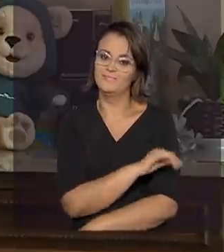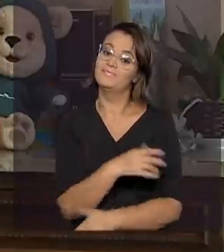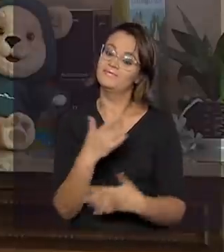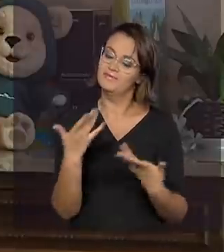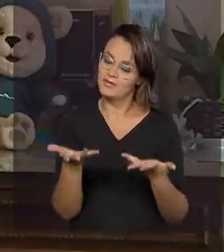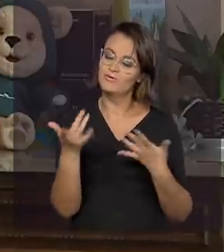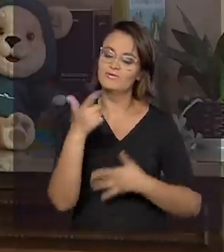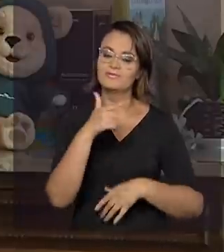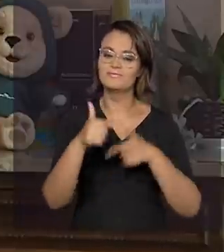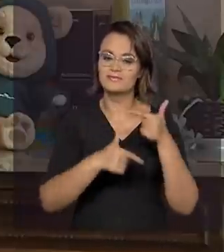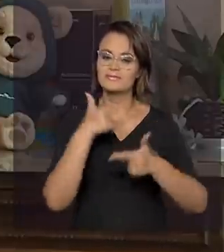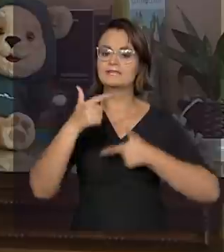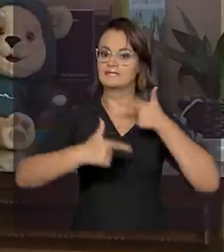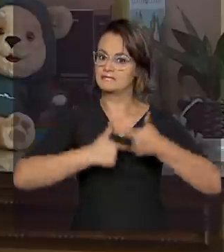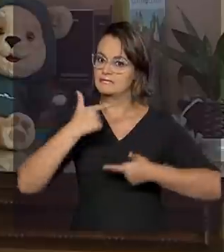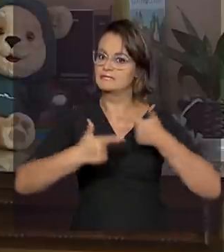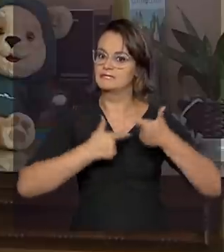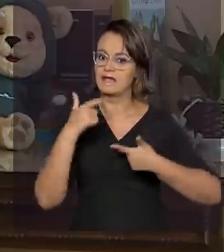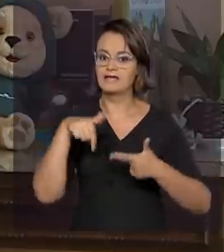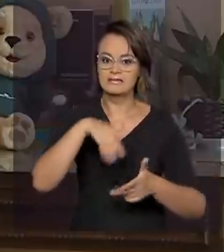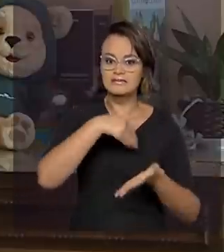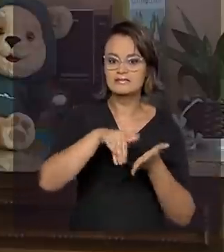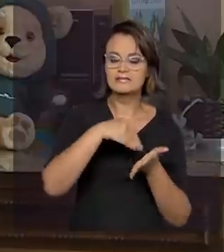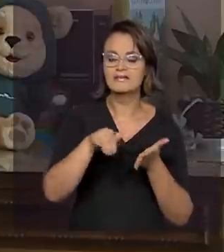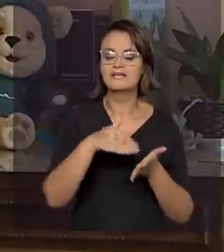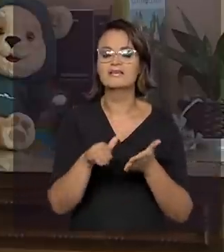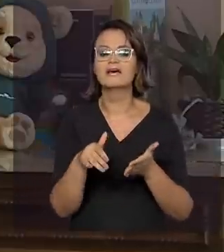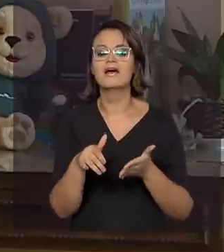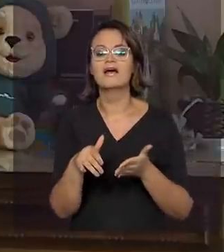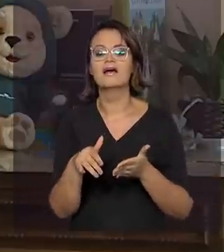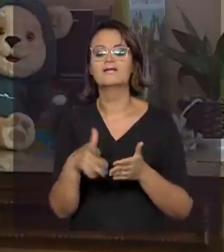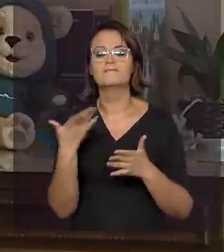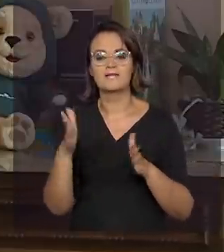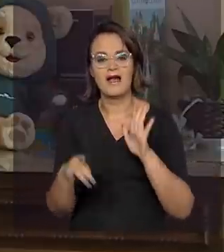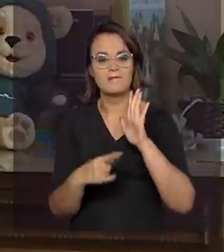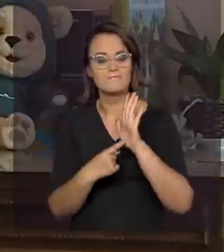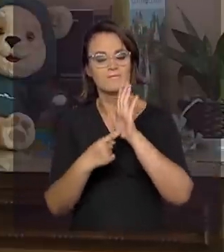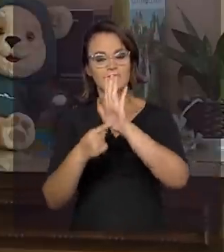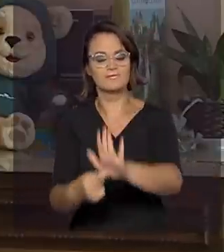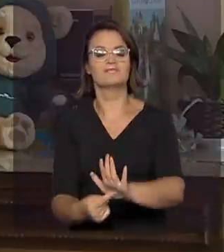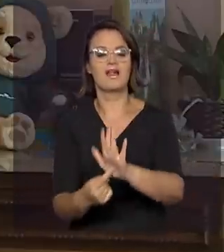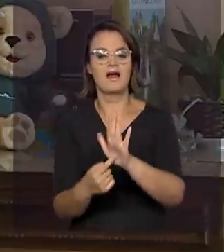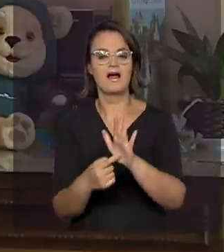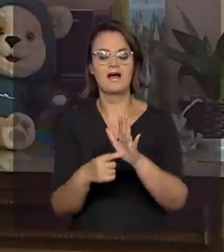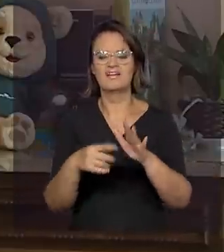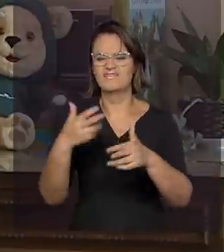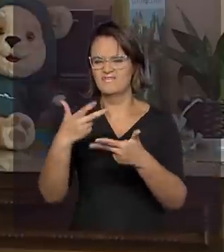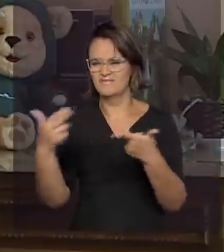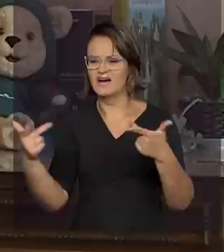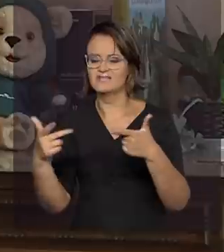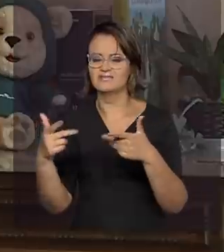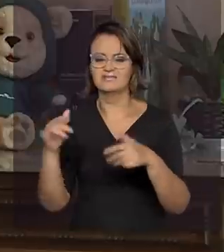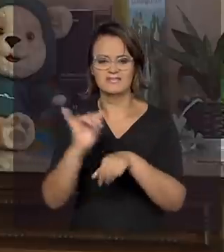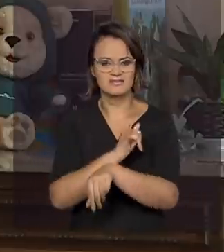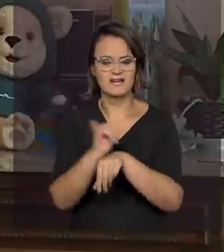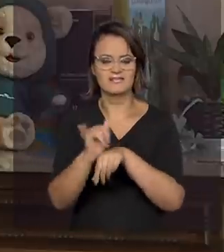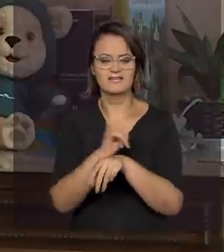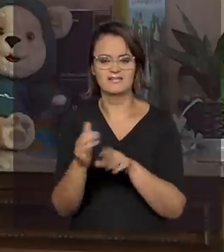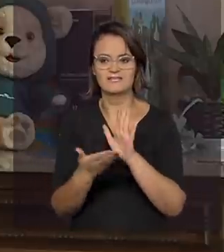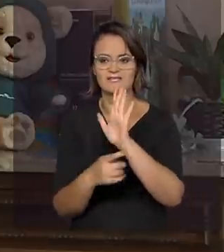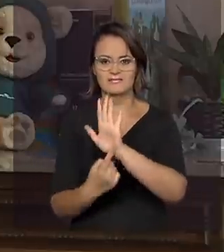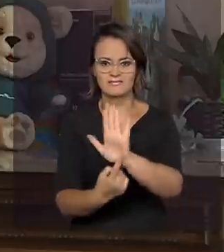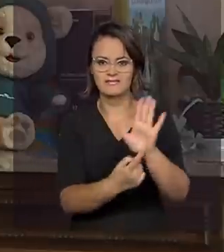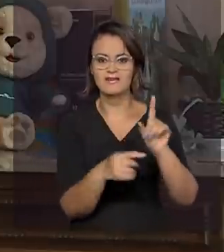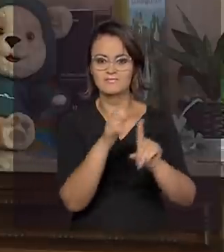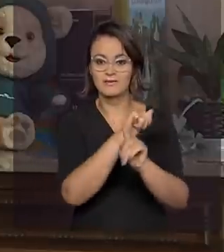trabalhando intensamente aqui na Secretaria para apresentar mais produtos, mais ferramentas para a sociedade,